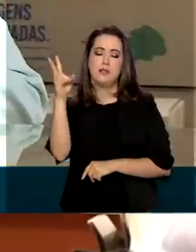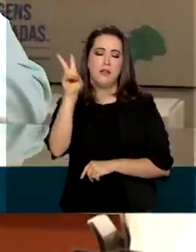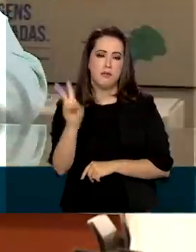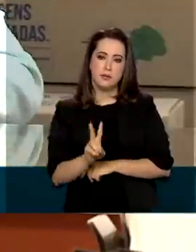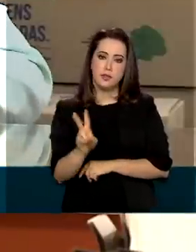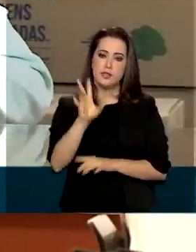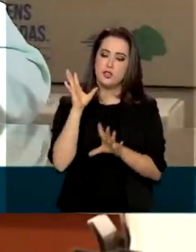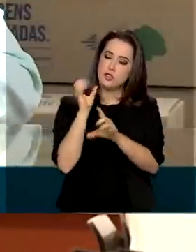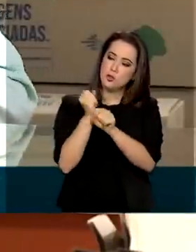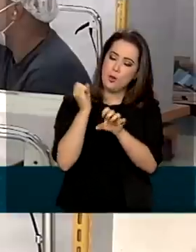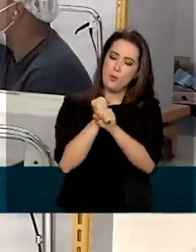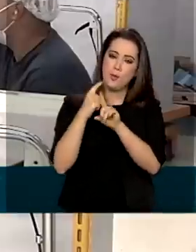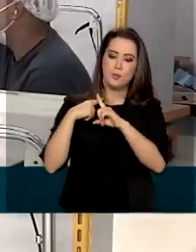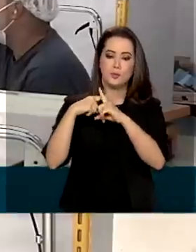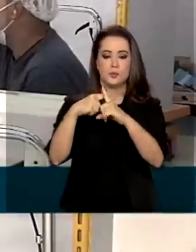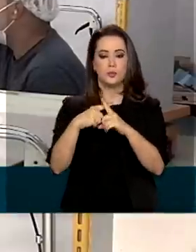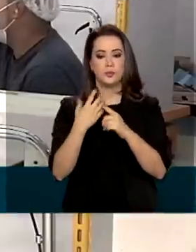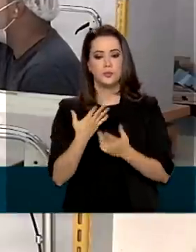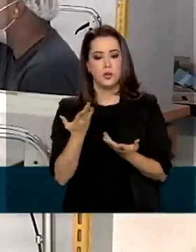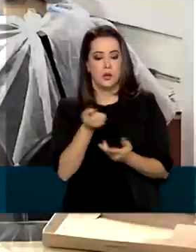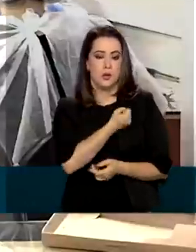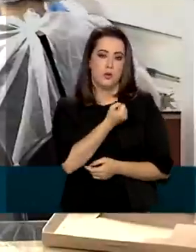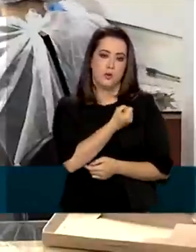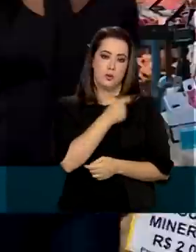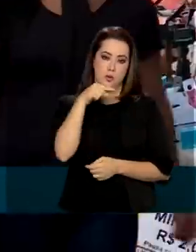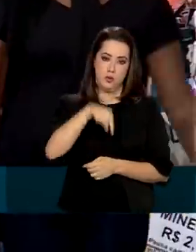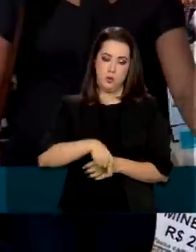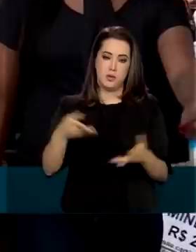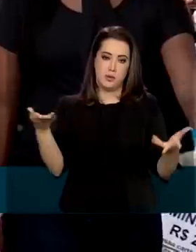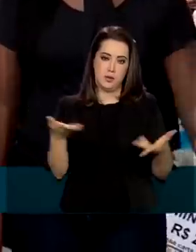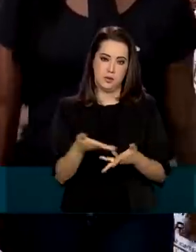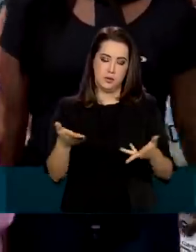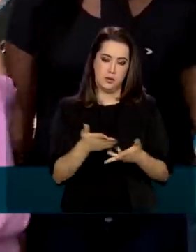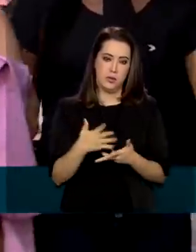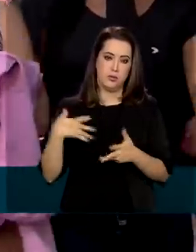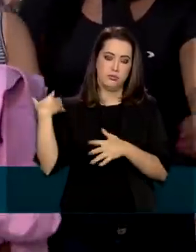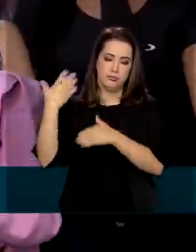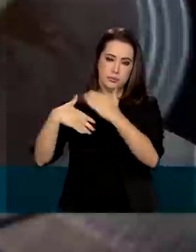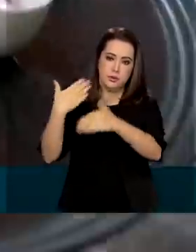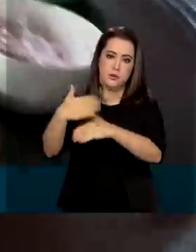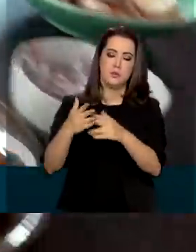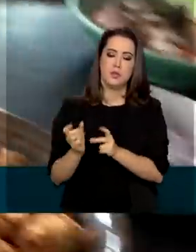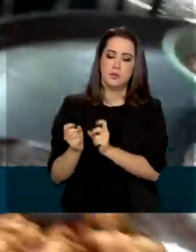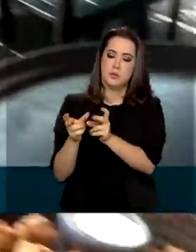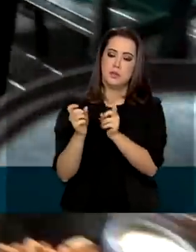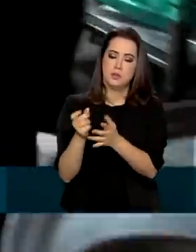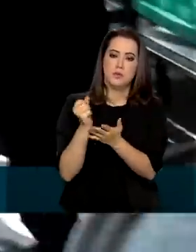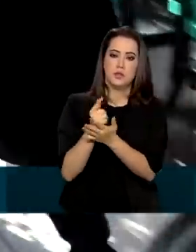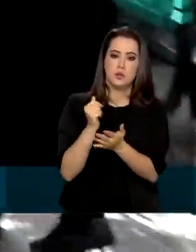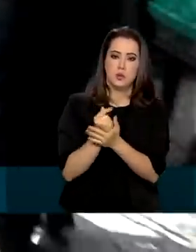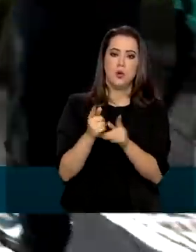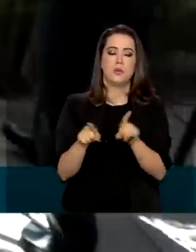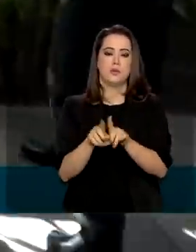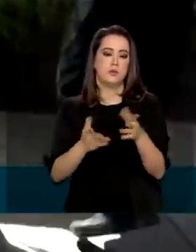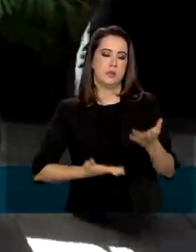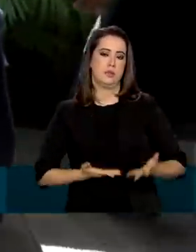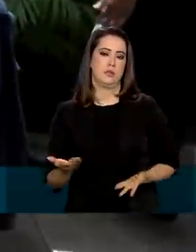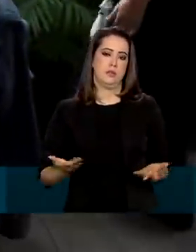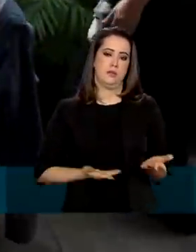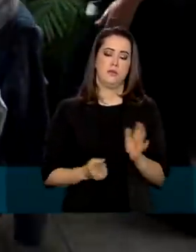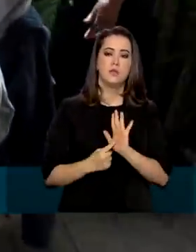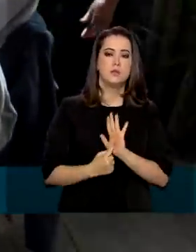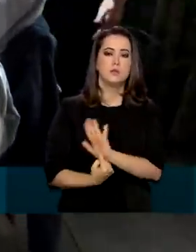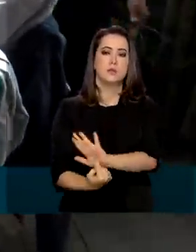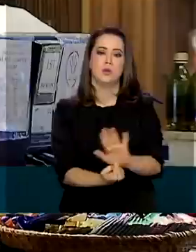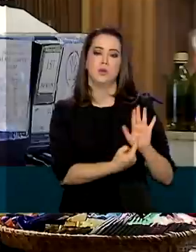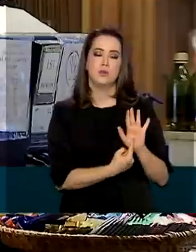de saldo positivo. Os números, desta vez, puxados pelo comércio e setor de serviços, confirmam